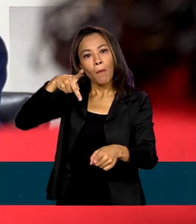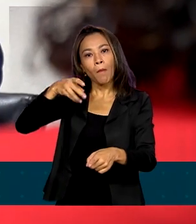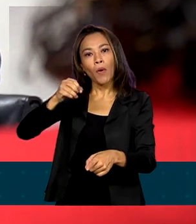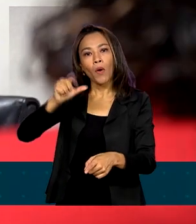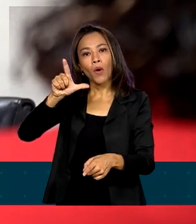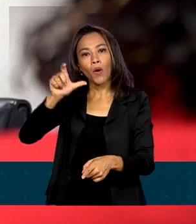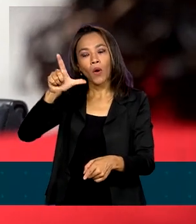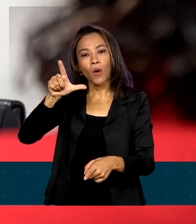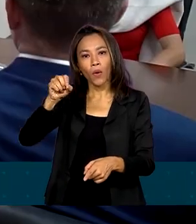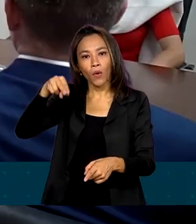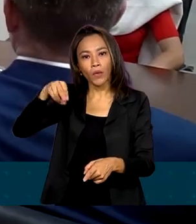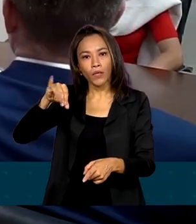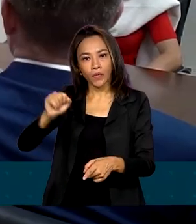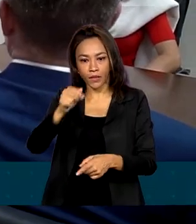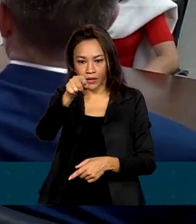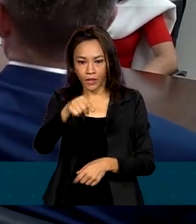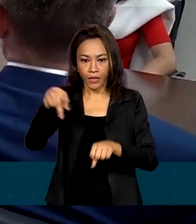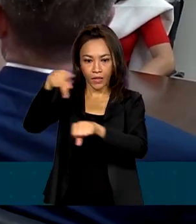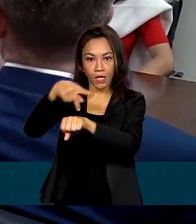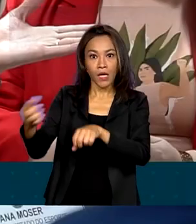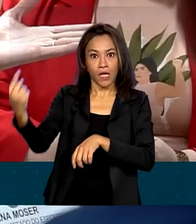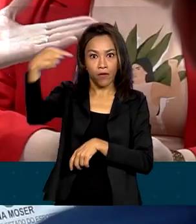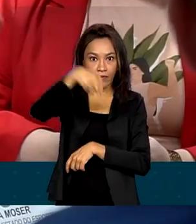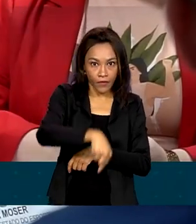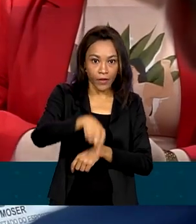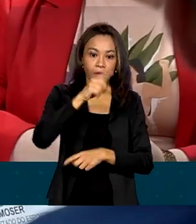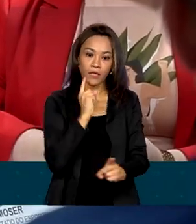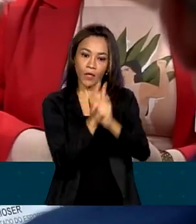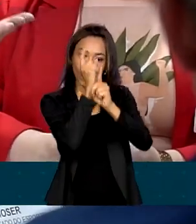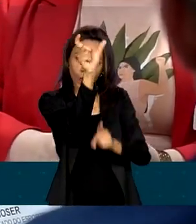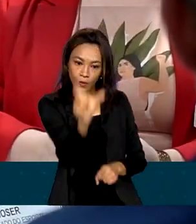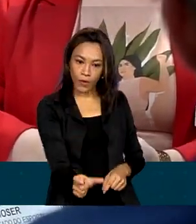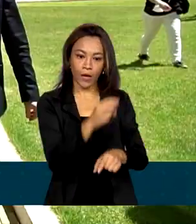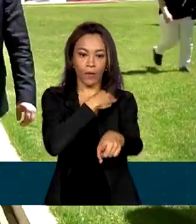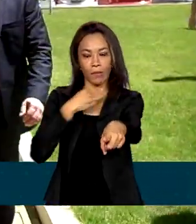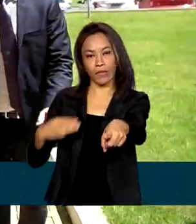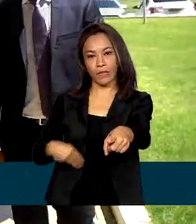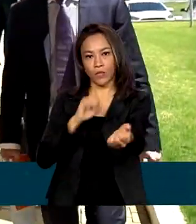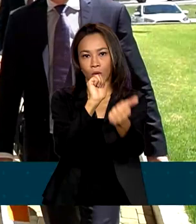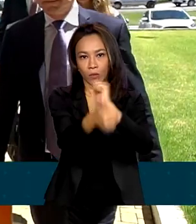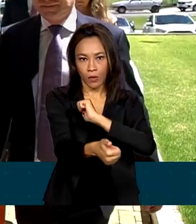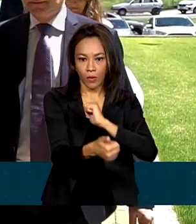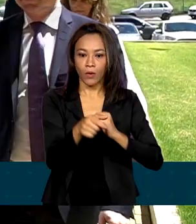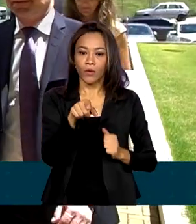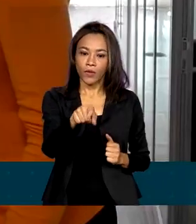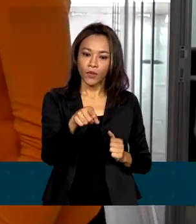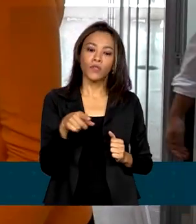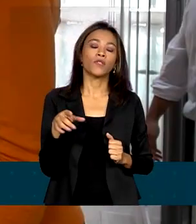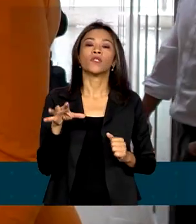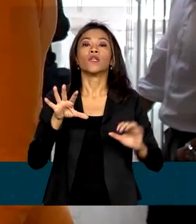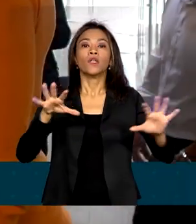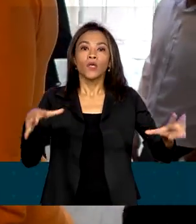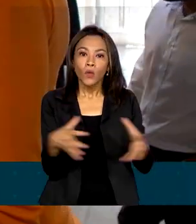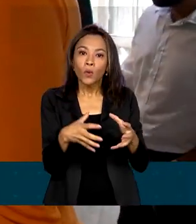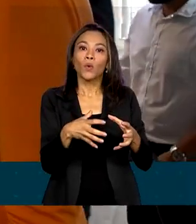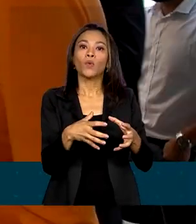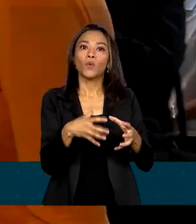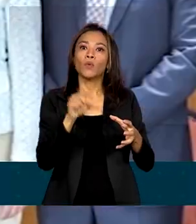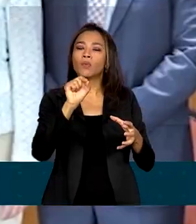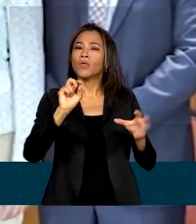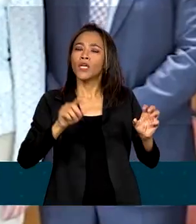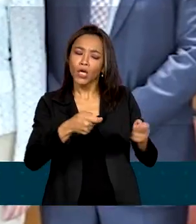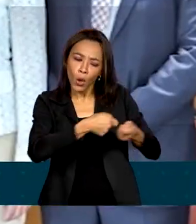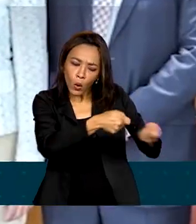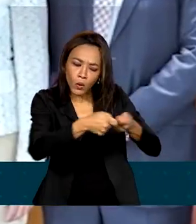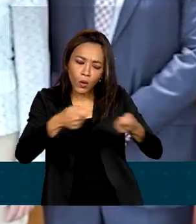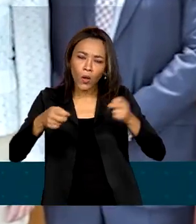Banka, veio à Brasília e se reuniu com a ministra do esporte, Ana Moser, com a Autoridade Brasileira de Controle de Dopagem